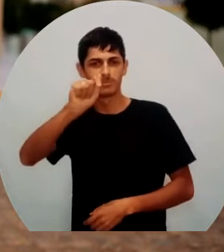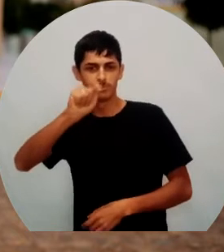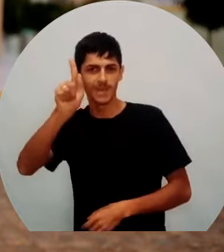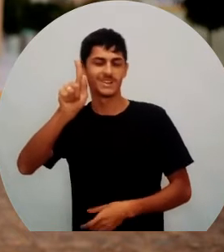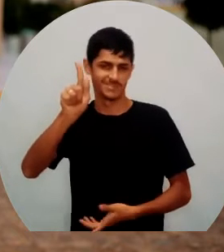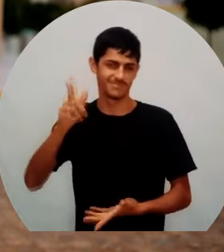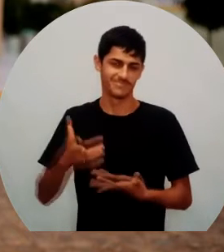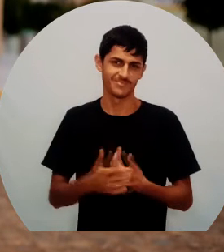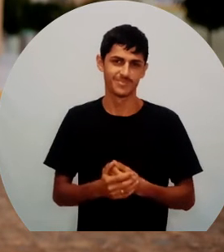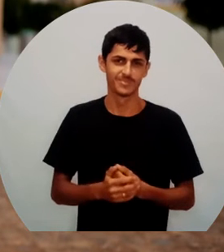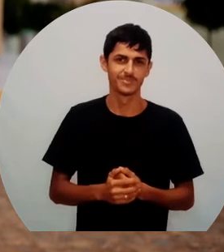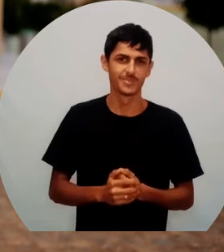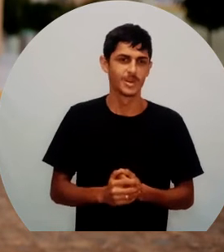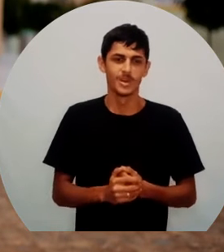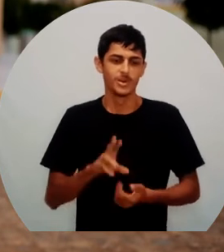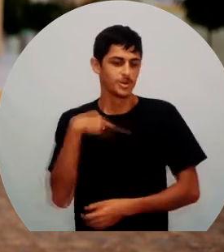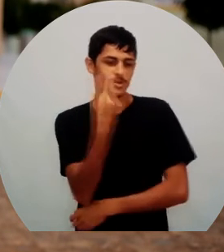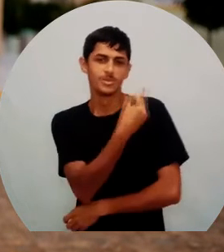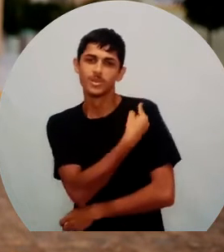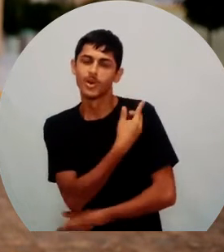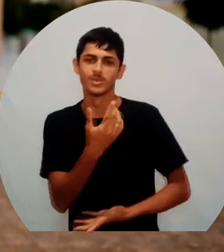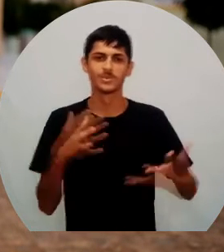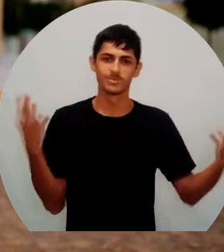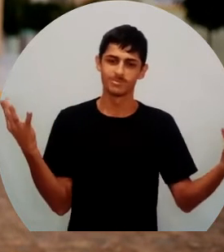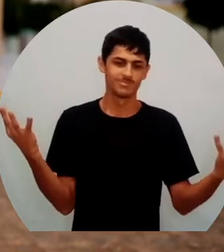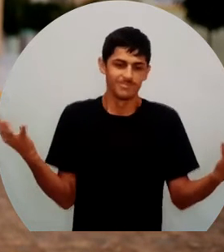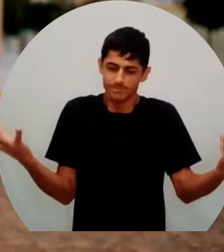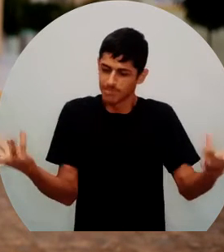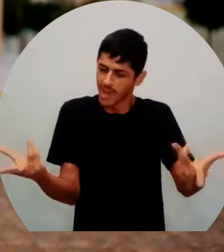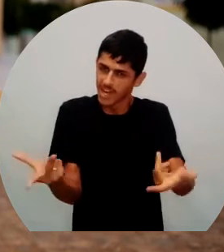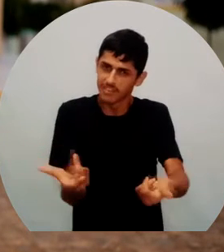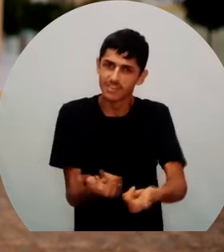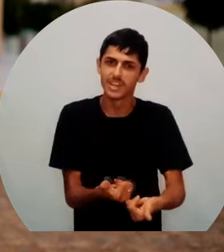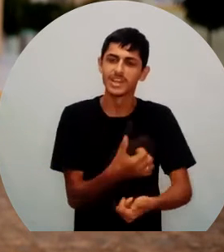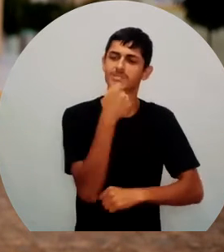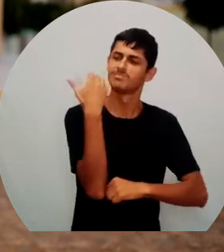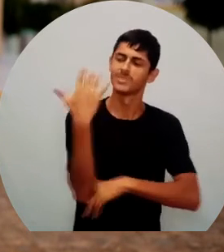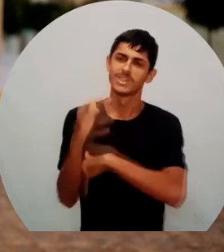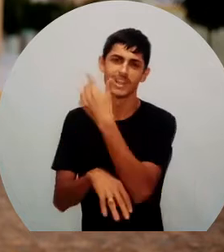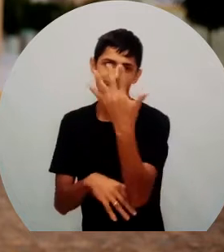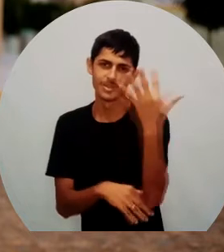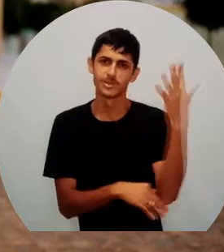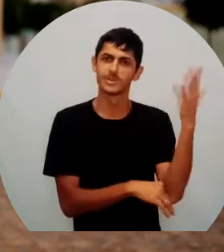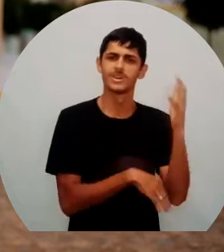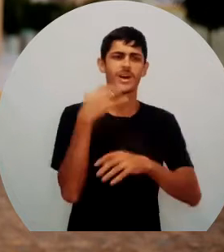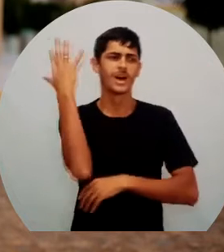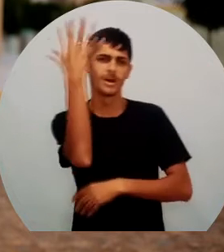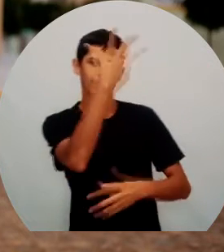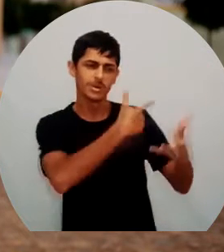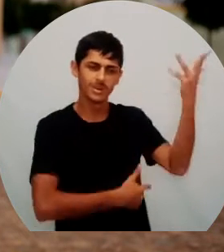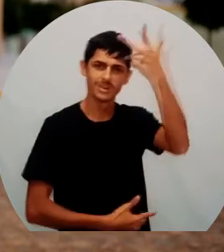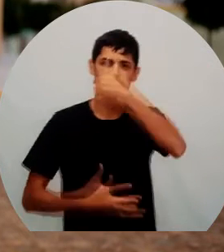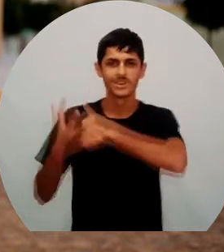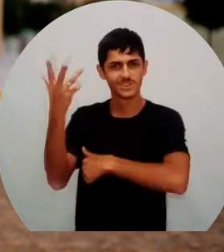paraíso, né? por conta da vida simples aqui, da tranquilidade e da beleza que é